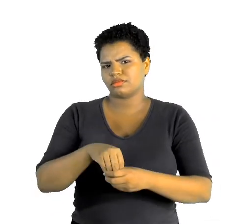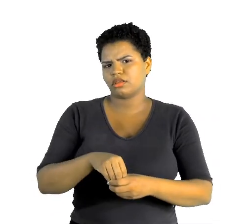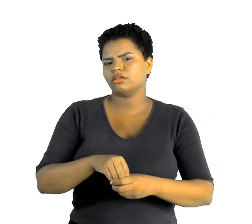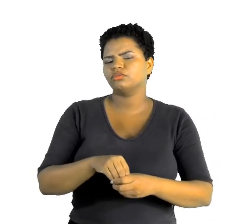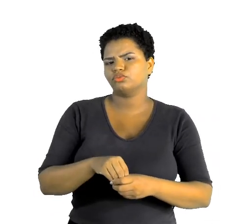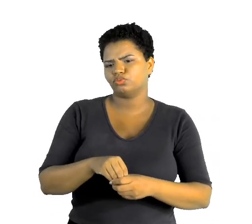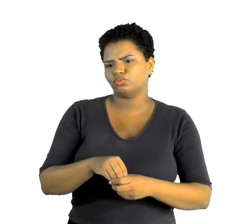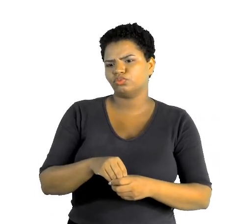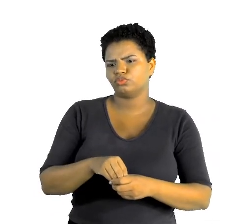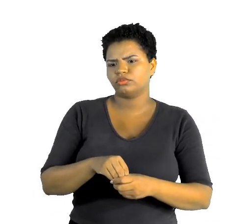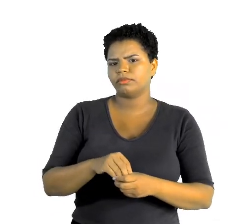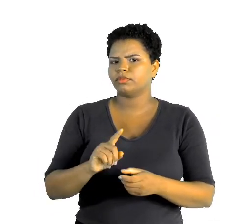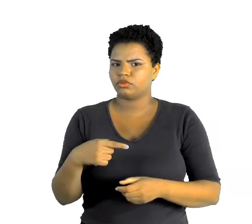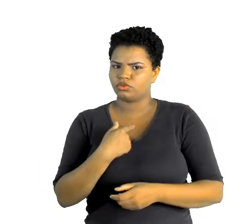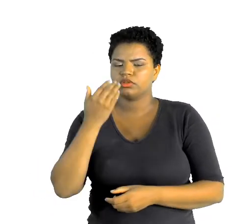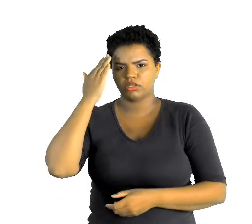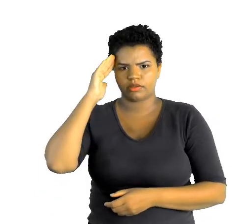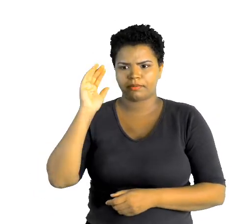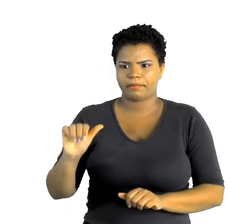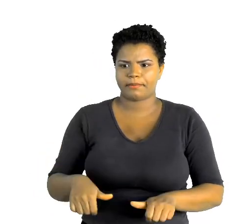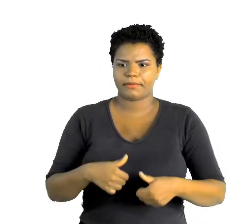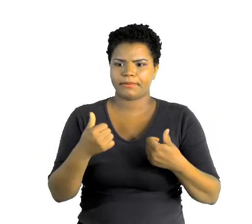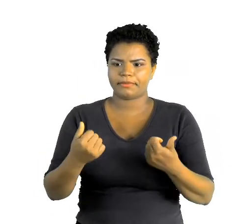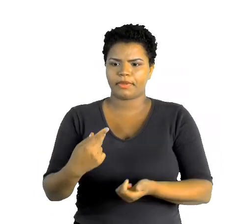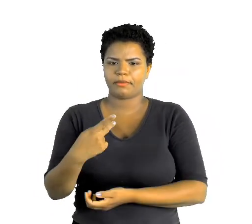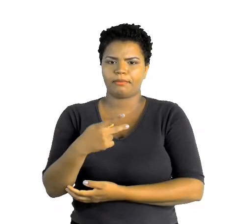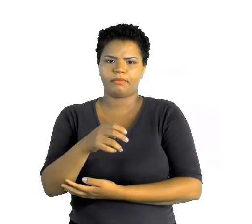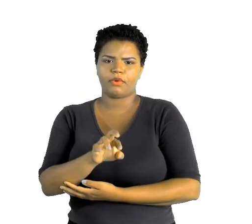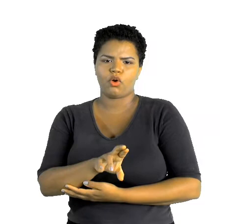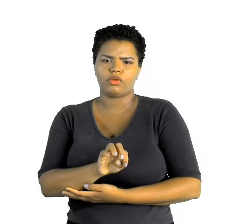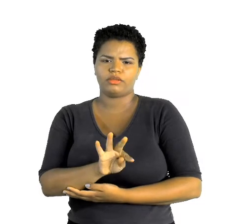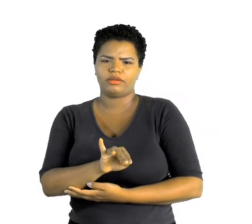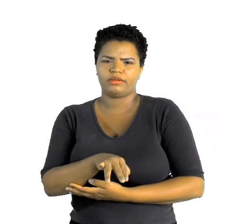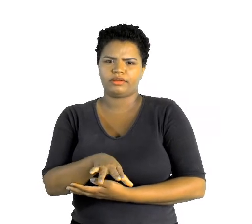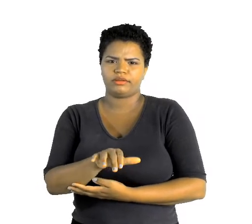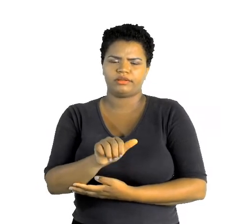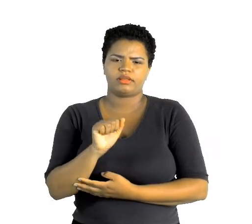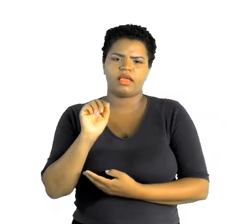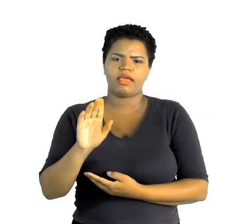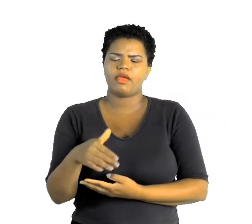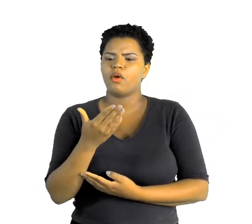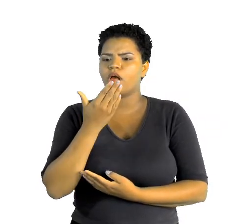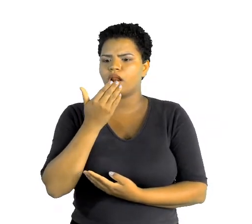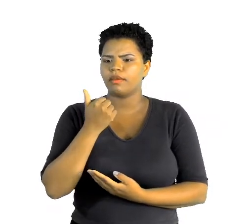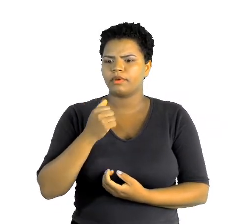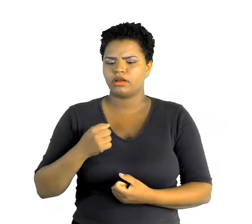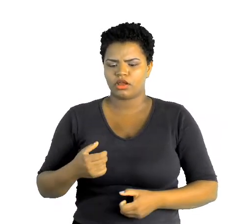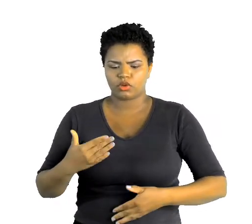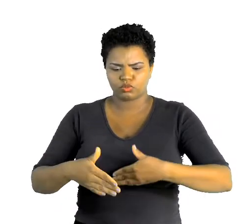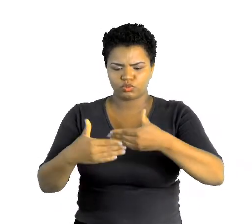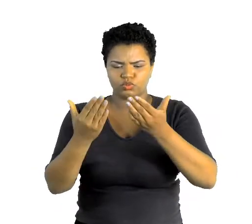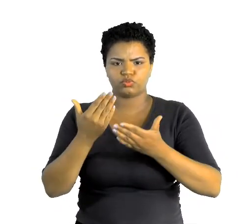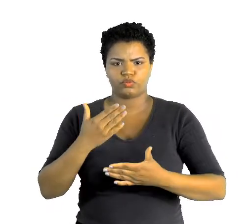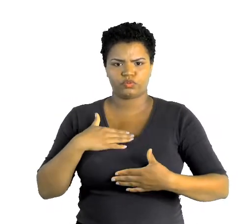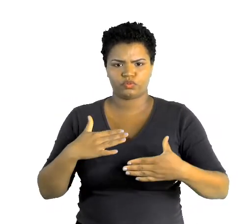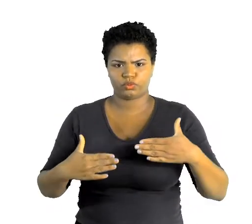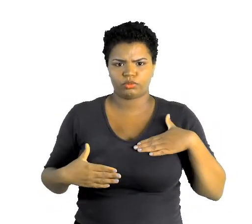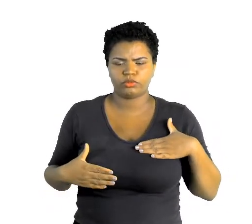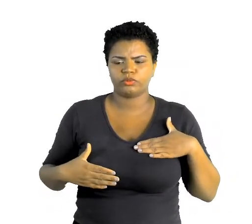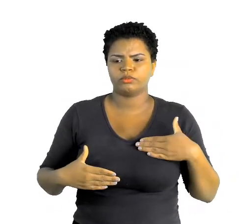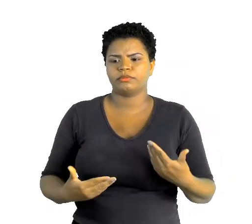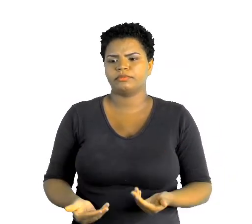entender um pouquinho melhor. Então, as proteínas. As proteínas, que são aqueles alimentos que constroem o nosso corpo, elas são